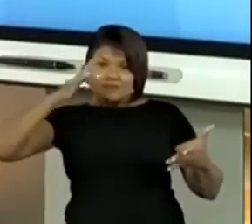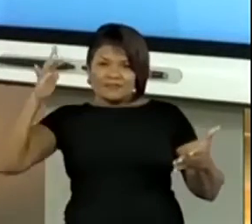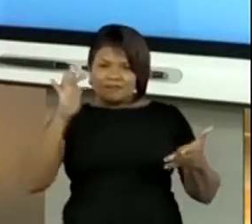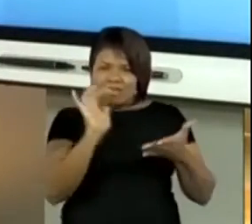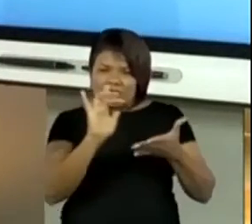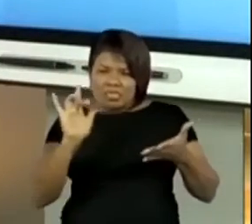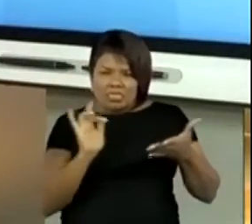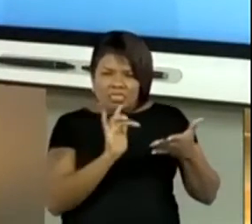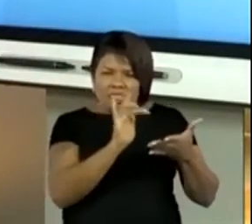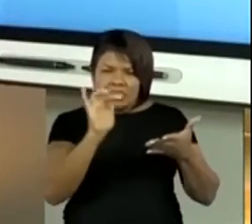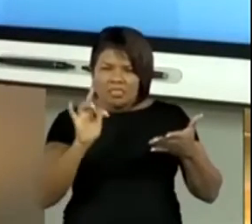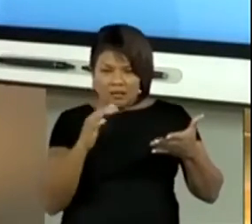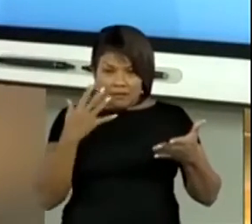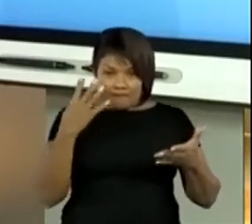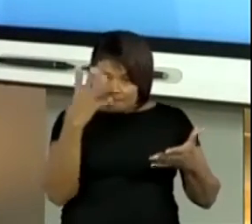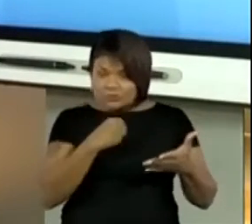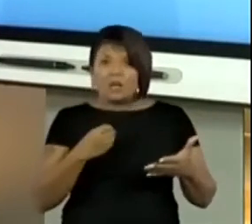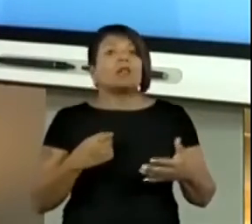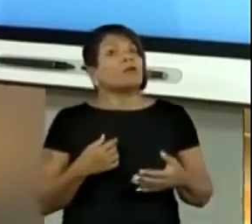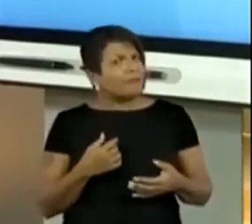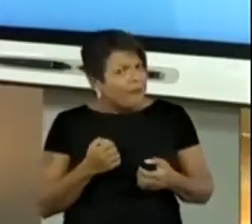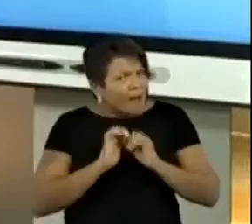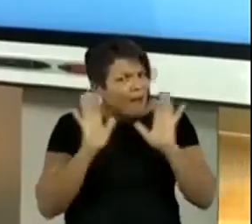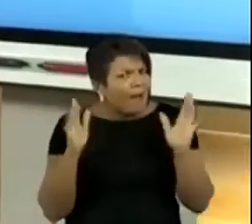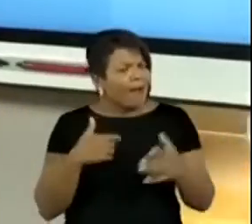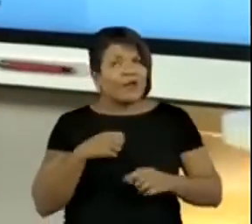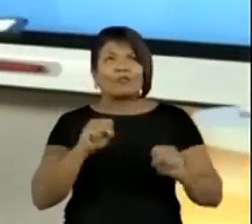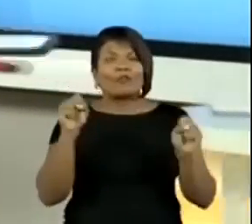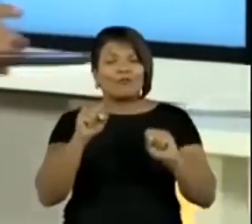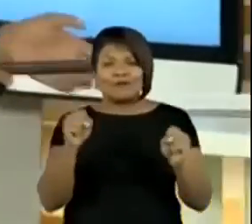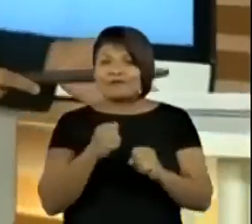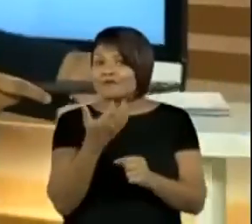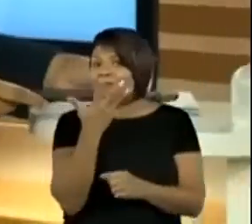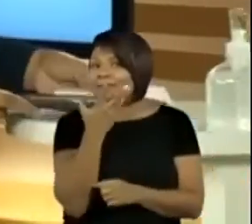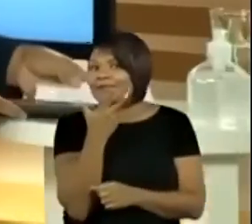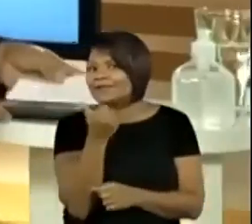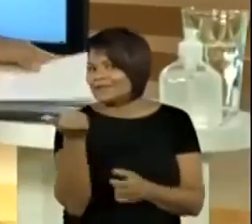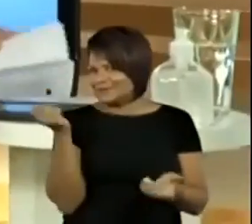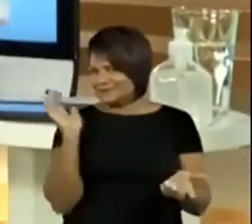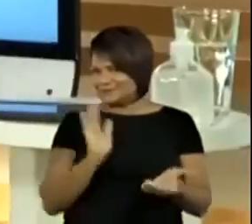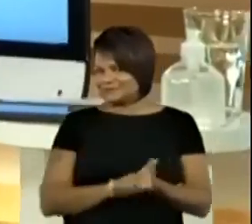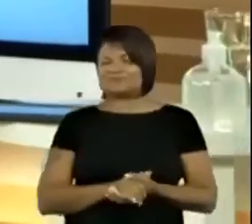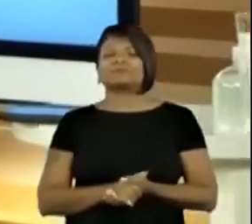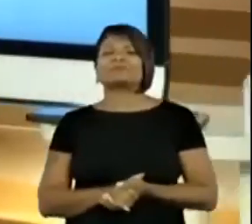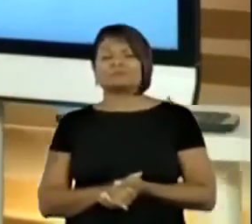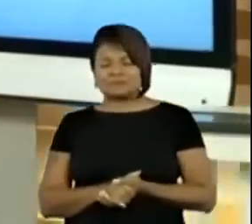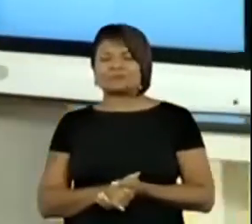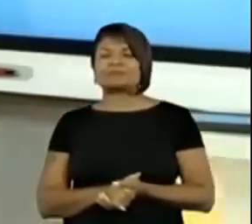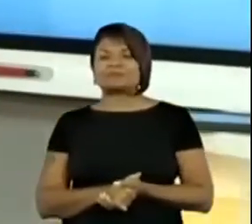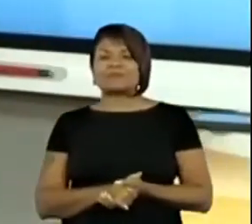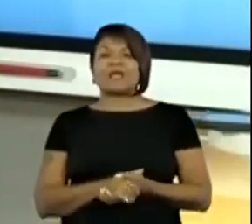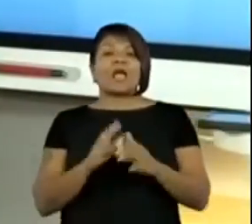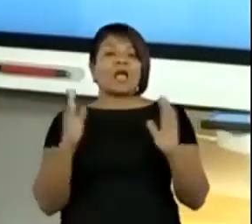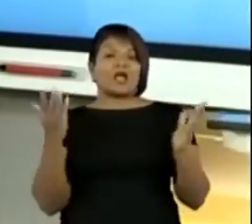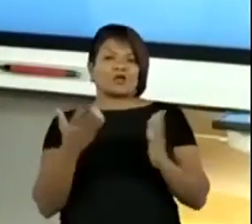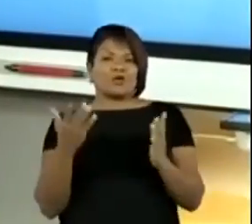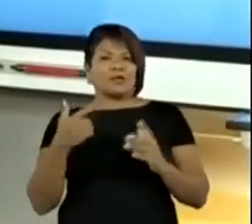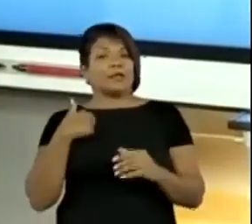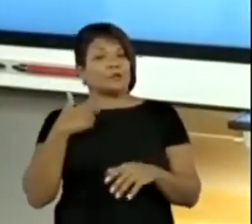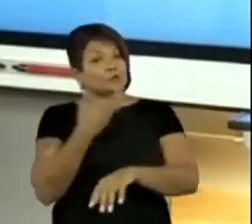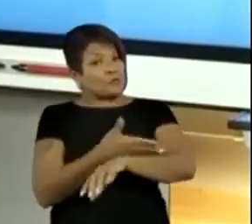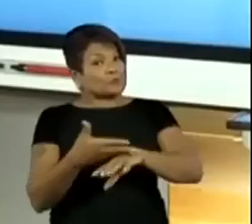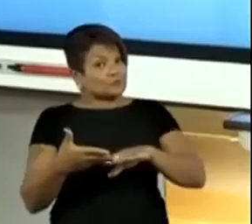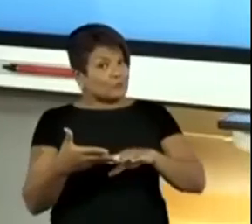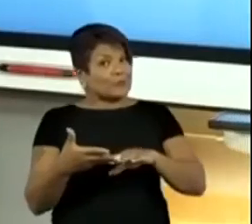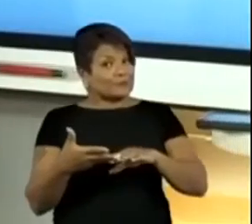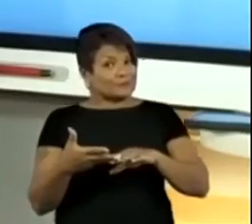graça. Adorei. Muito bom. Então, vamos lá. Agora, eu estou me ambientando aqui com a lousa, tá,